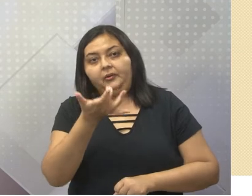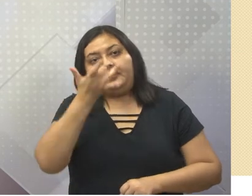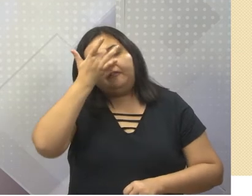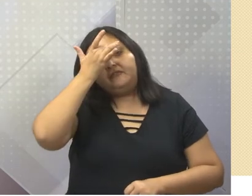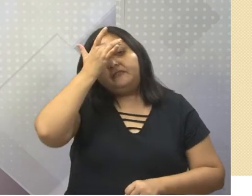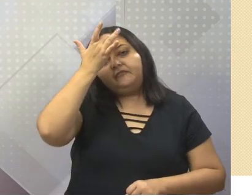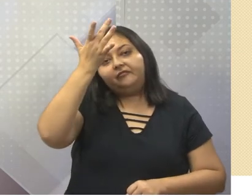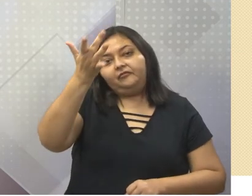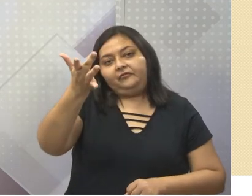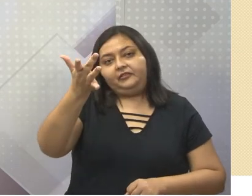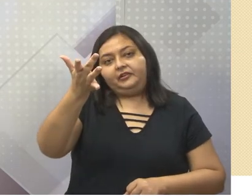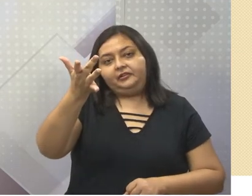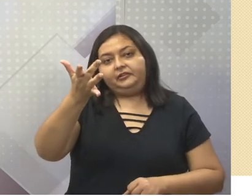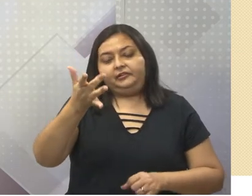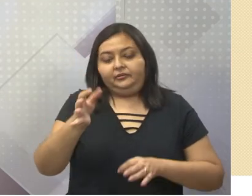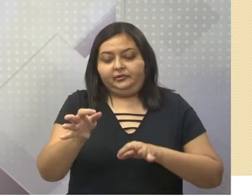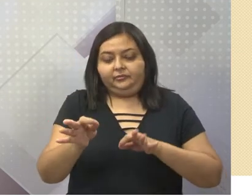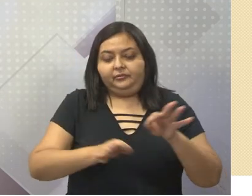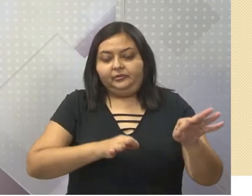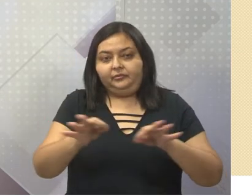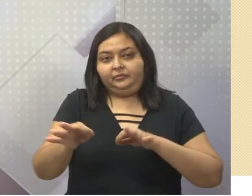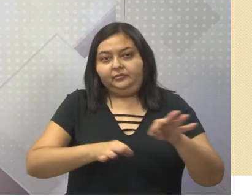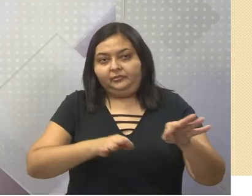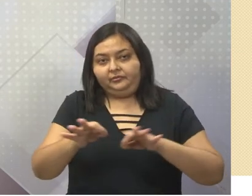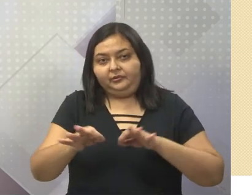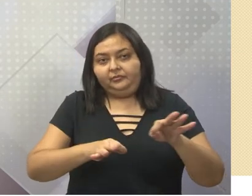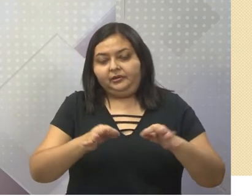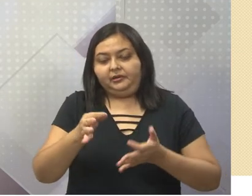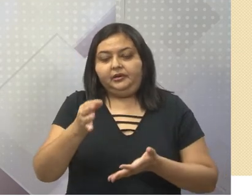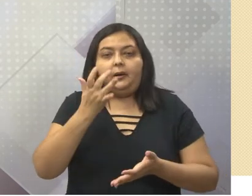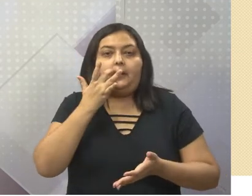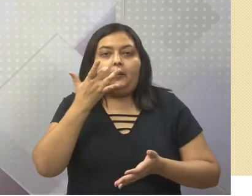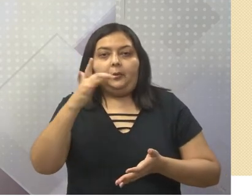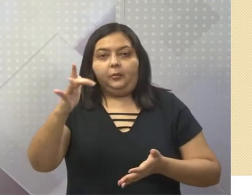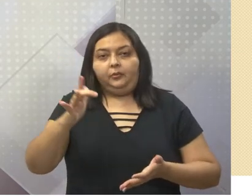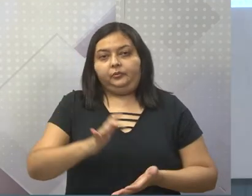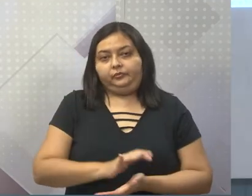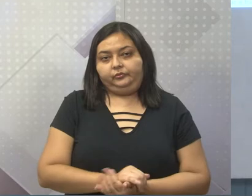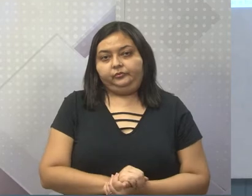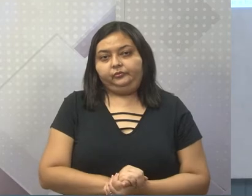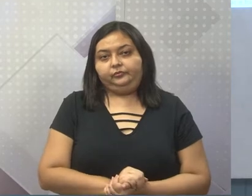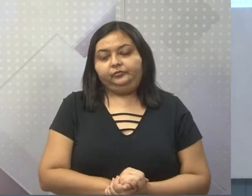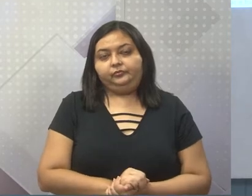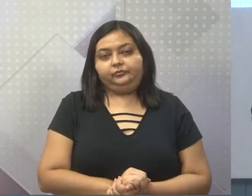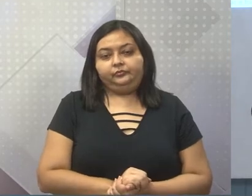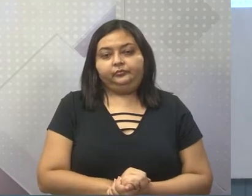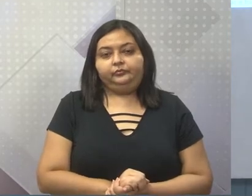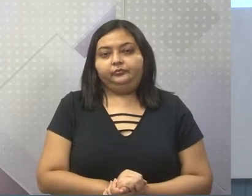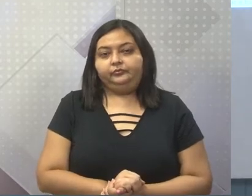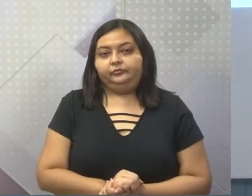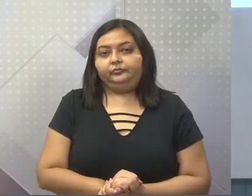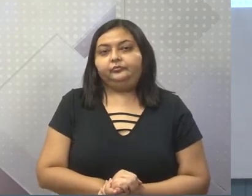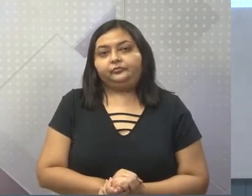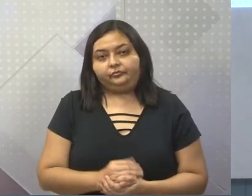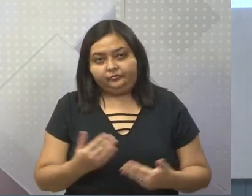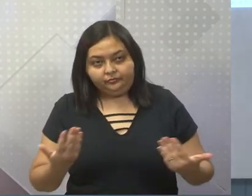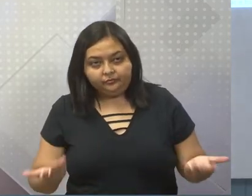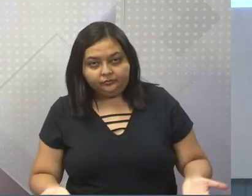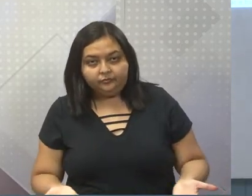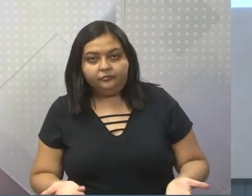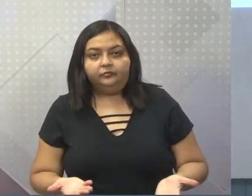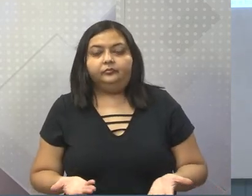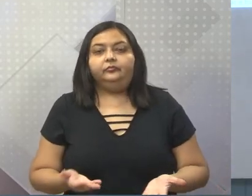pensar em fragmentar. Então, volta pra cá. Volta pra cá. Gente, primeiramente,